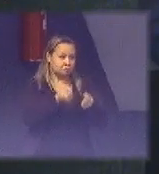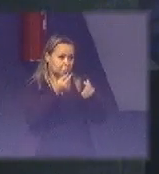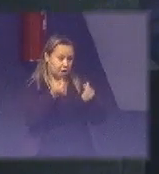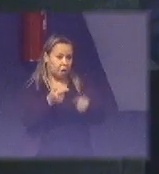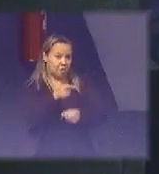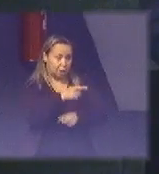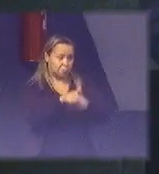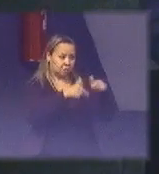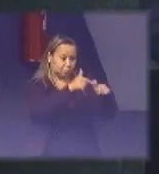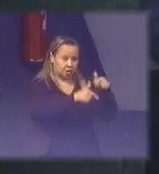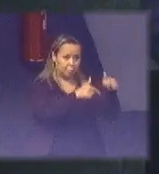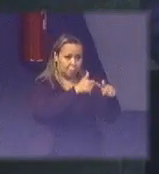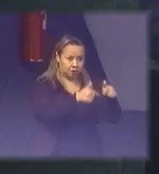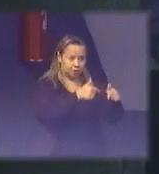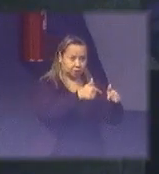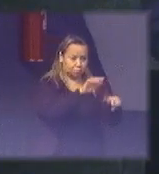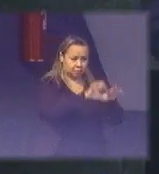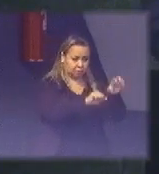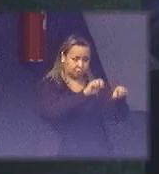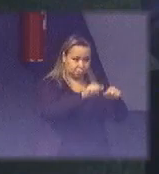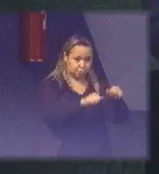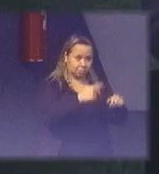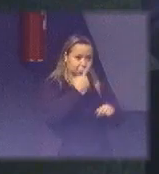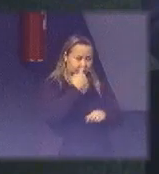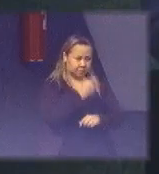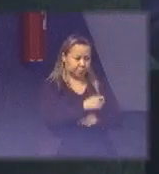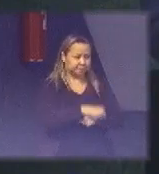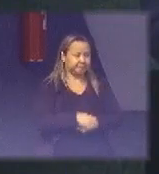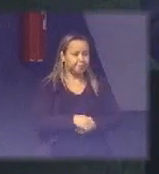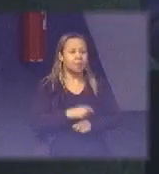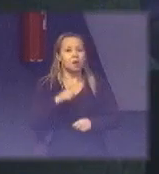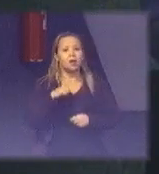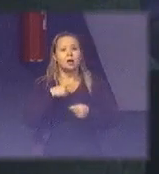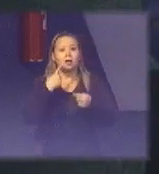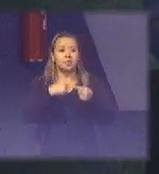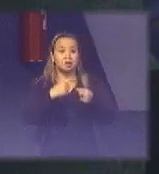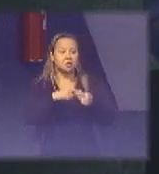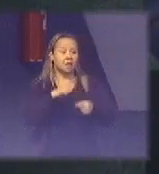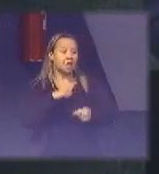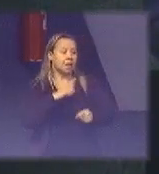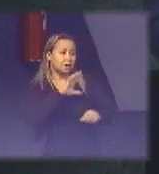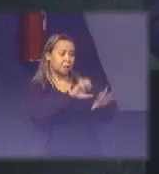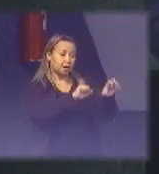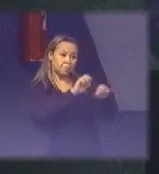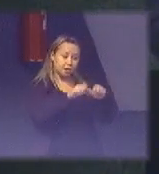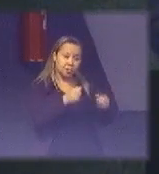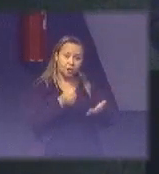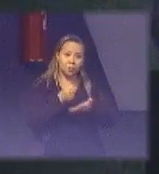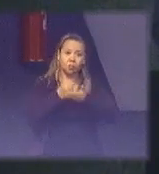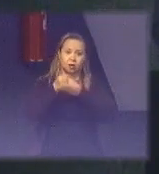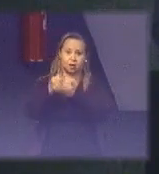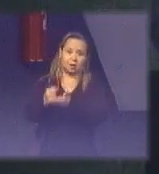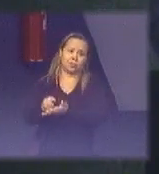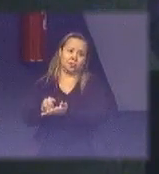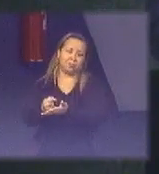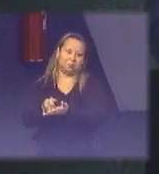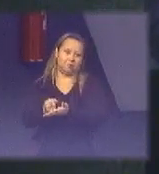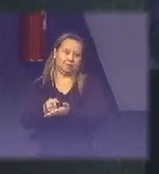algumas cidades, em algumas situações, tem catador que contribui para a campanha. Ou seja,